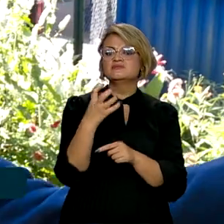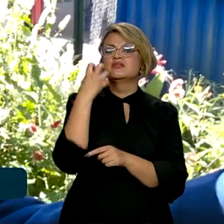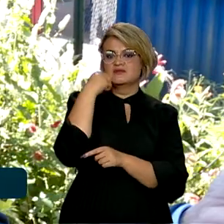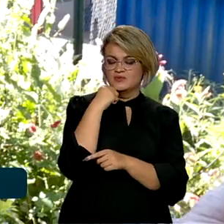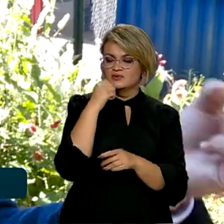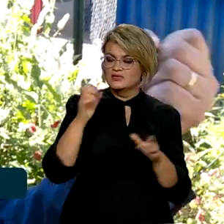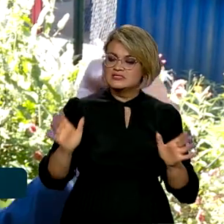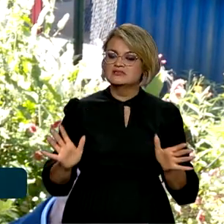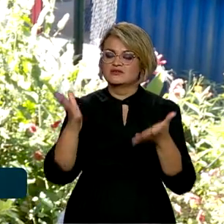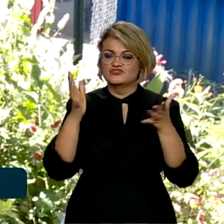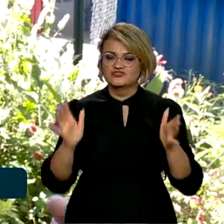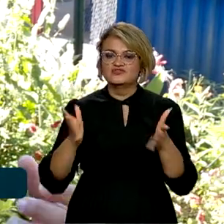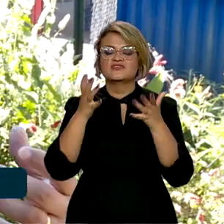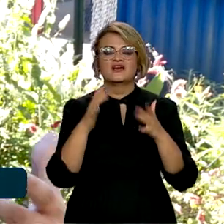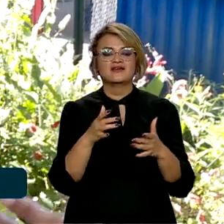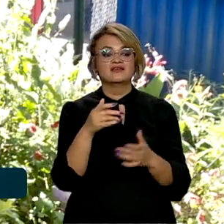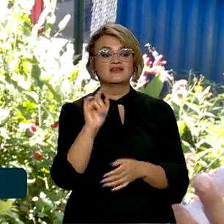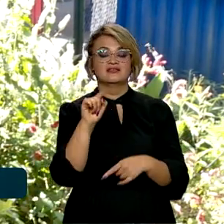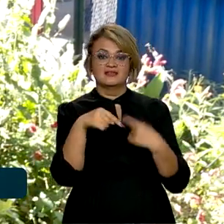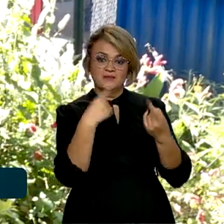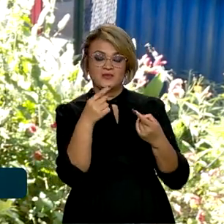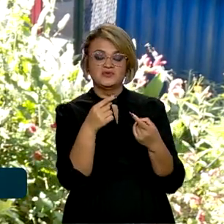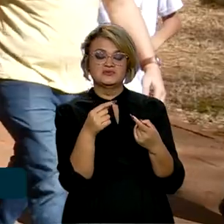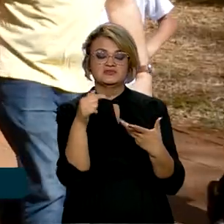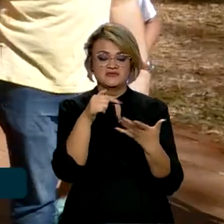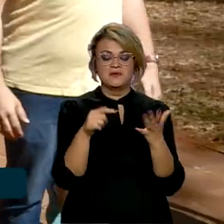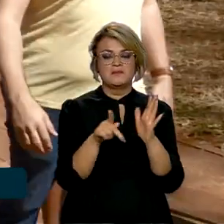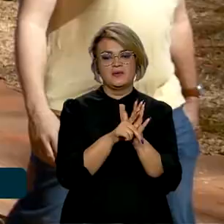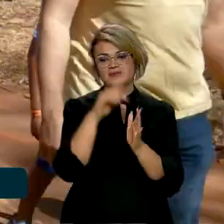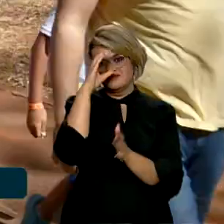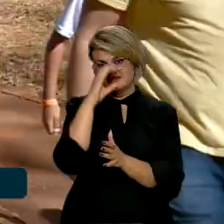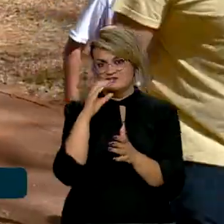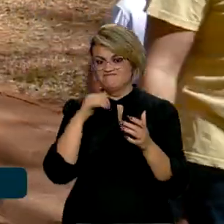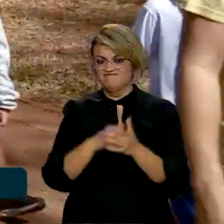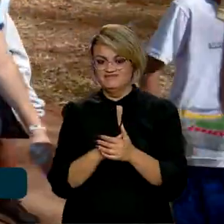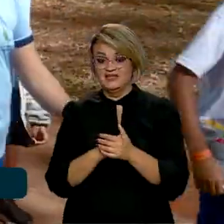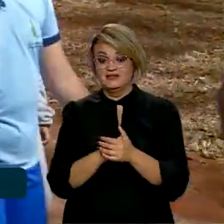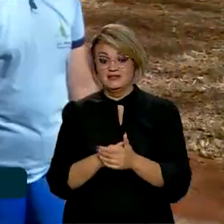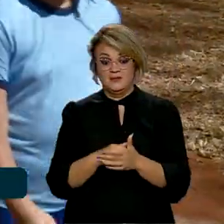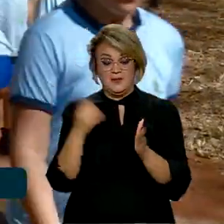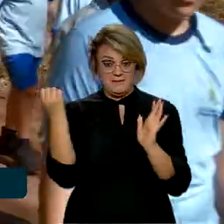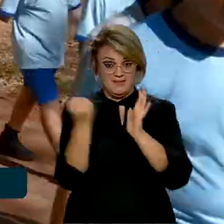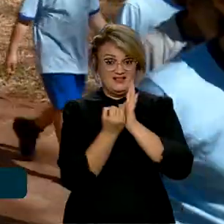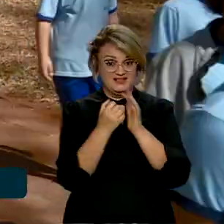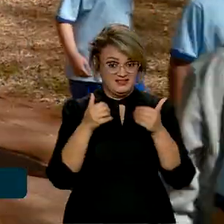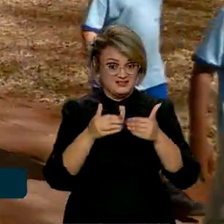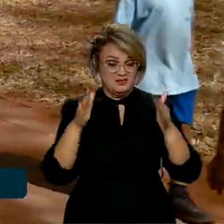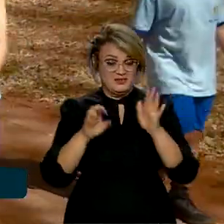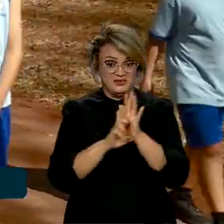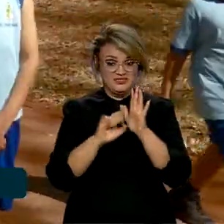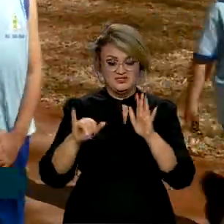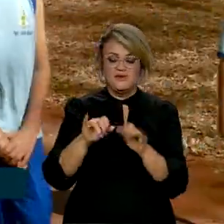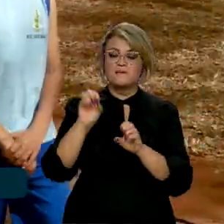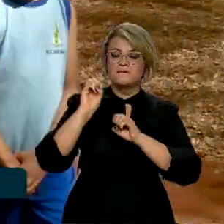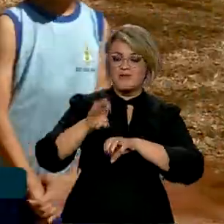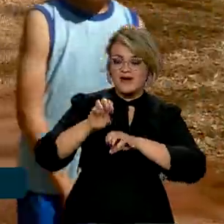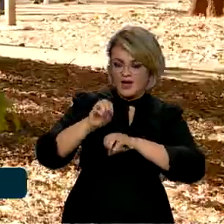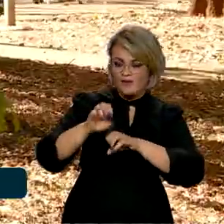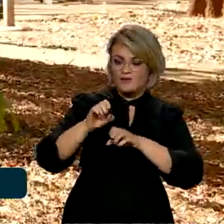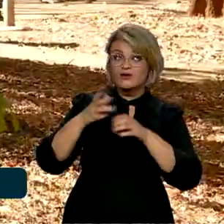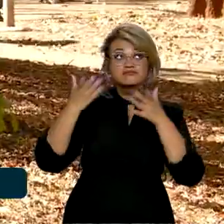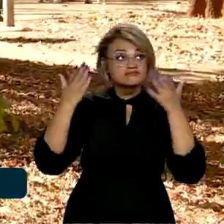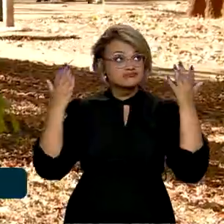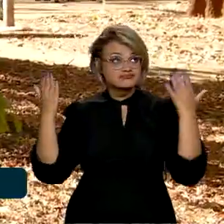promovê-lo e fazer dele também um instrumento de cidadania. Para marcar o lançamento do edital, uma aula a céu